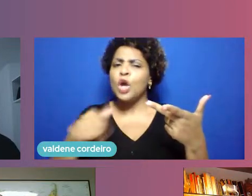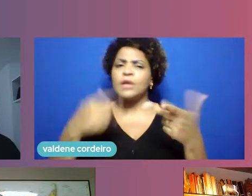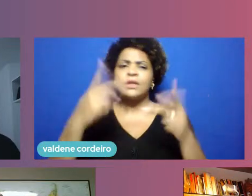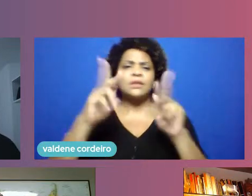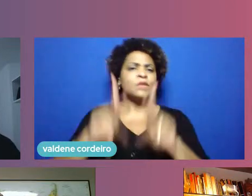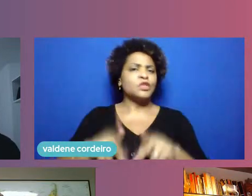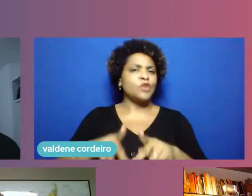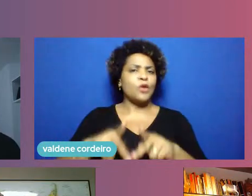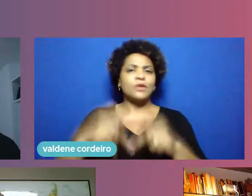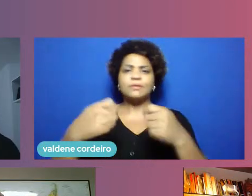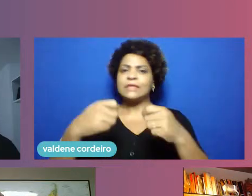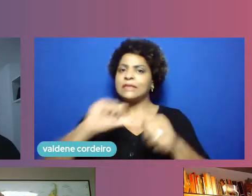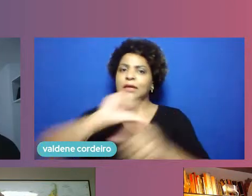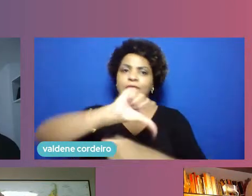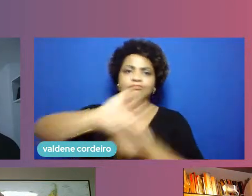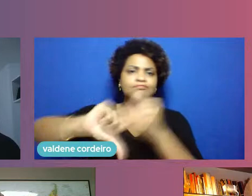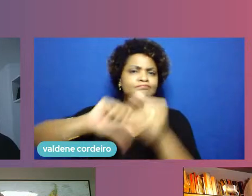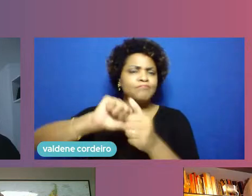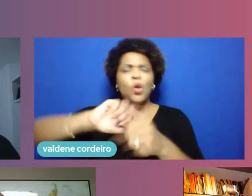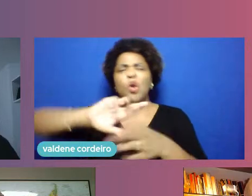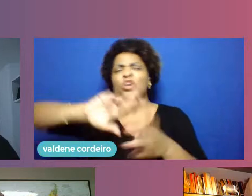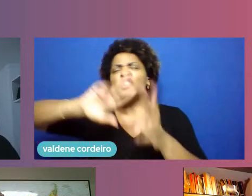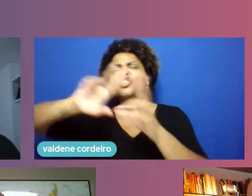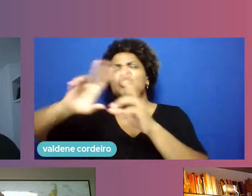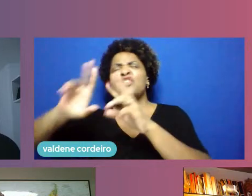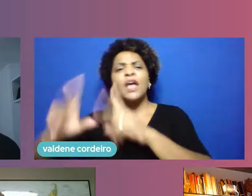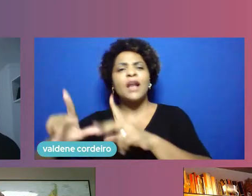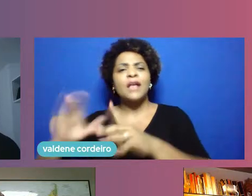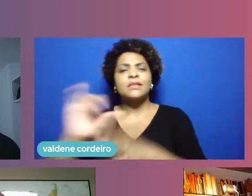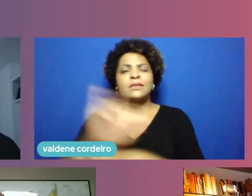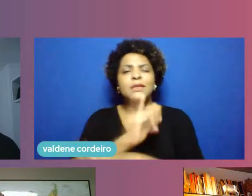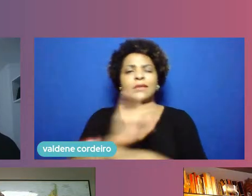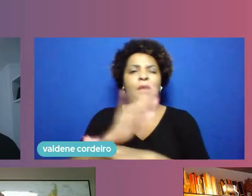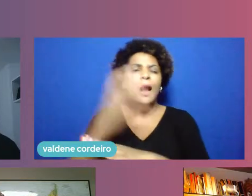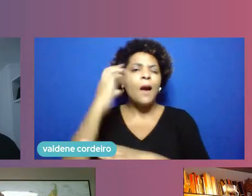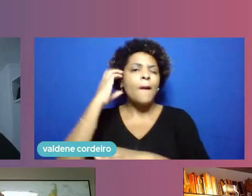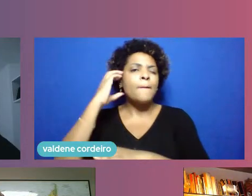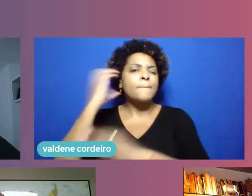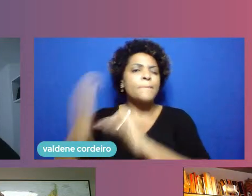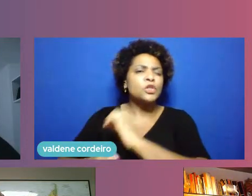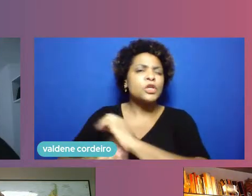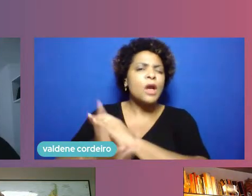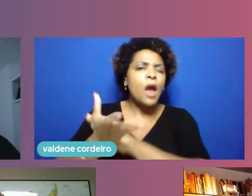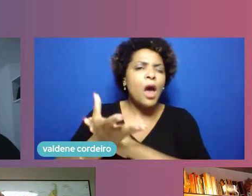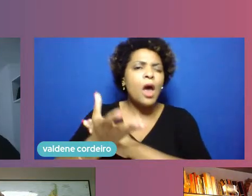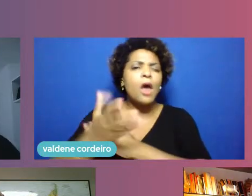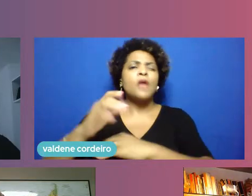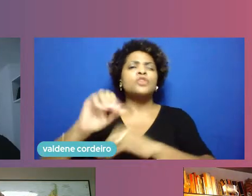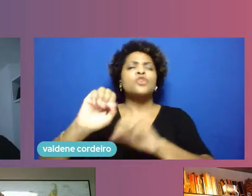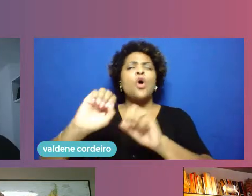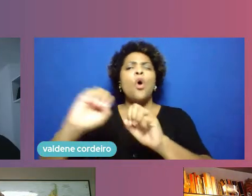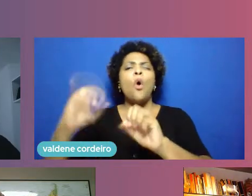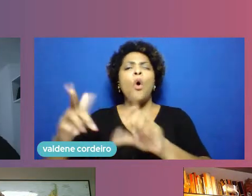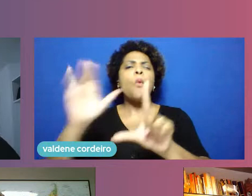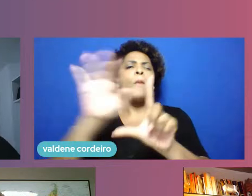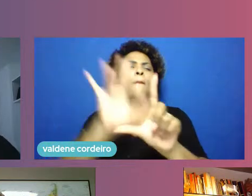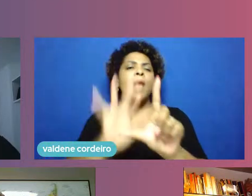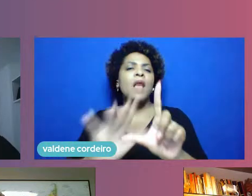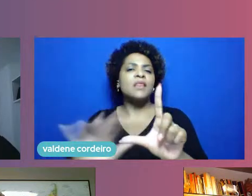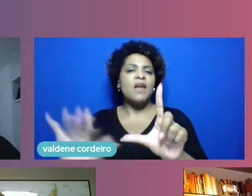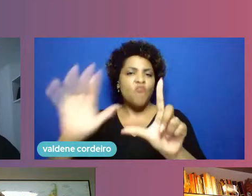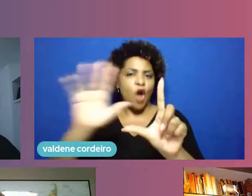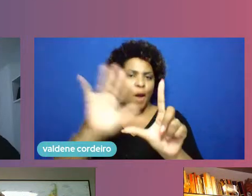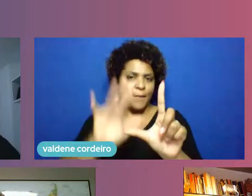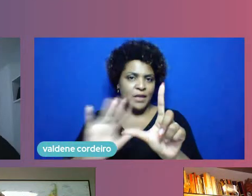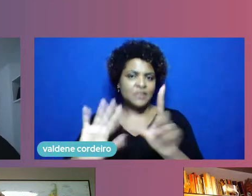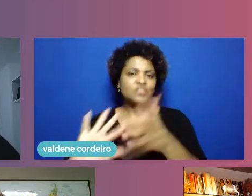broadcast ou algo mais interacional, ou em plataformas digitais, ou mesmo assim, você tem